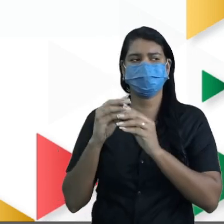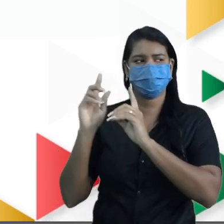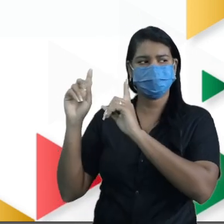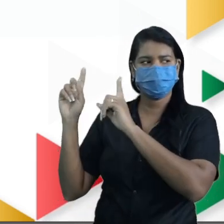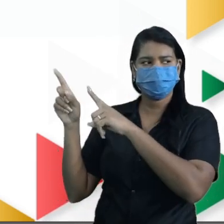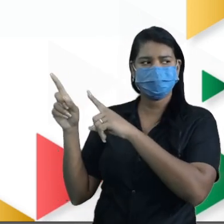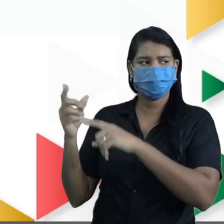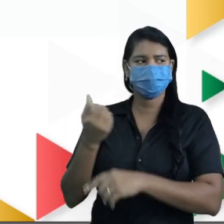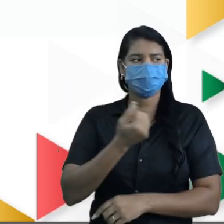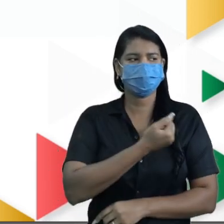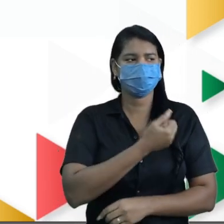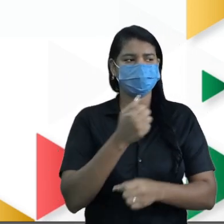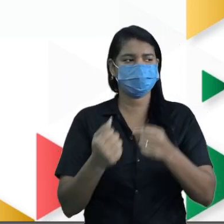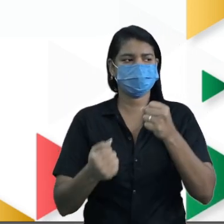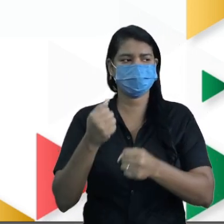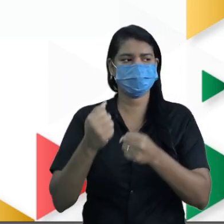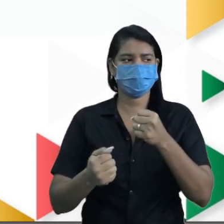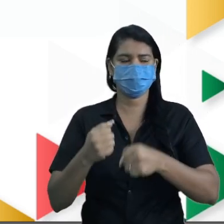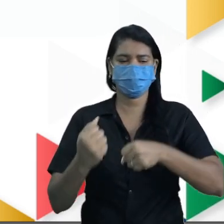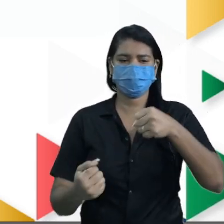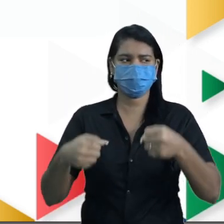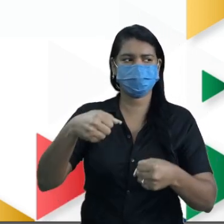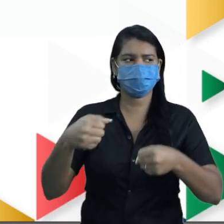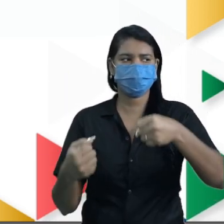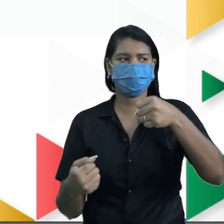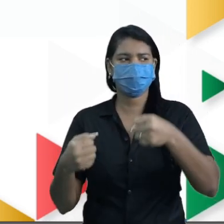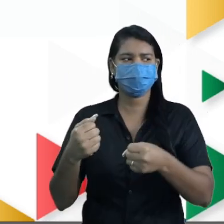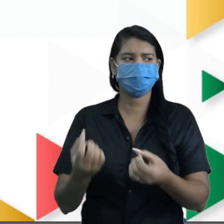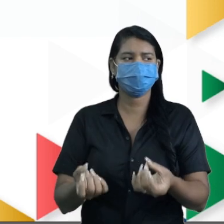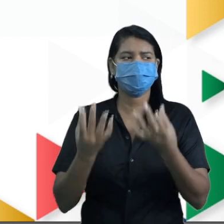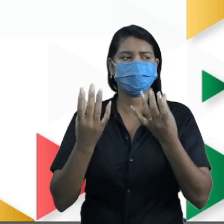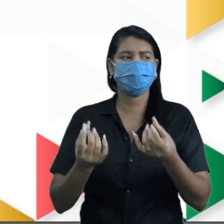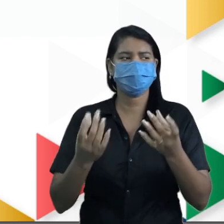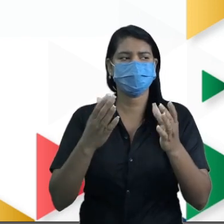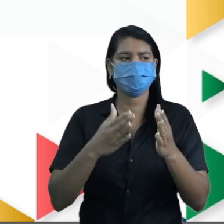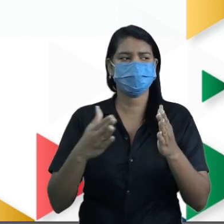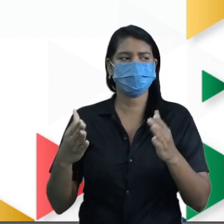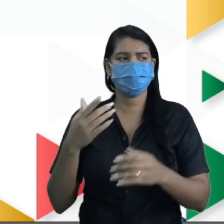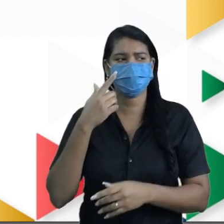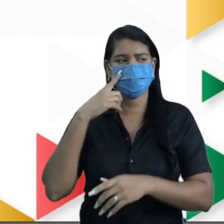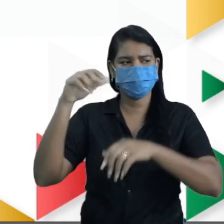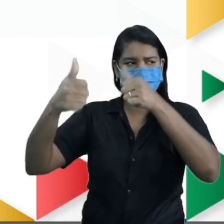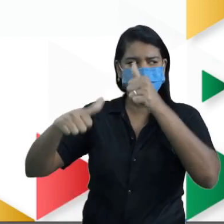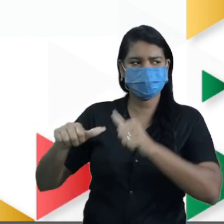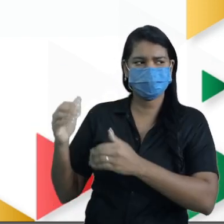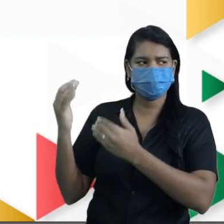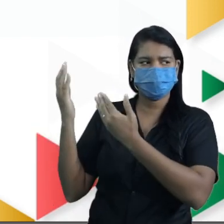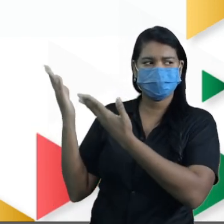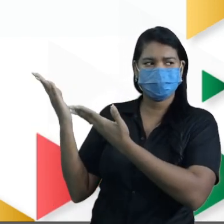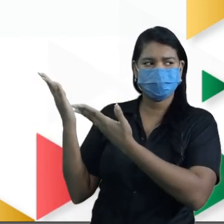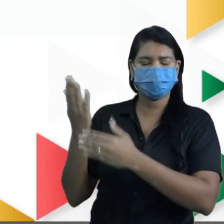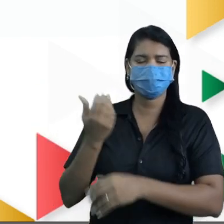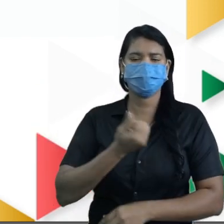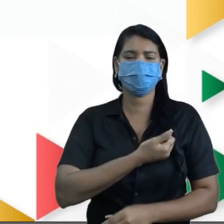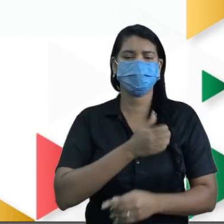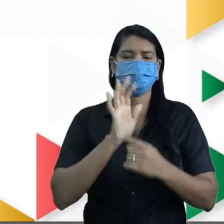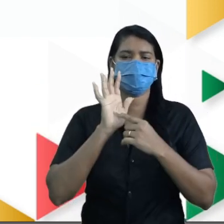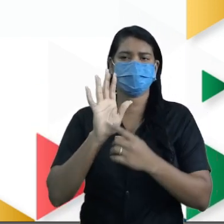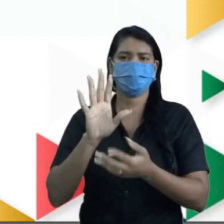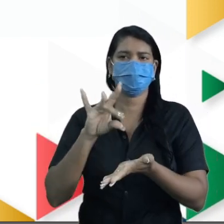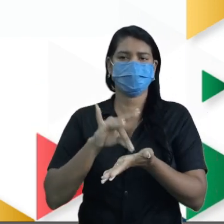número de veículos vendido está registrado. De quanto e quanto tempo? Você vai ver aí, né? De quanto e quantos números, na verdade.